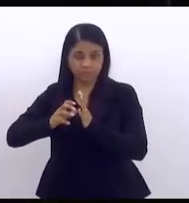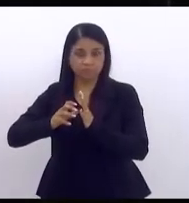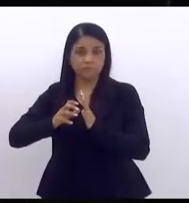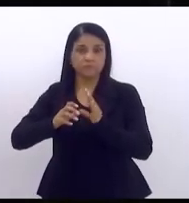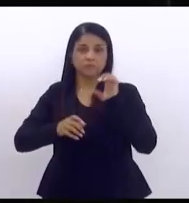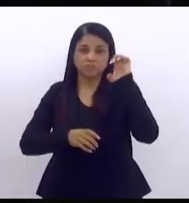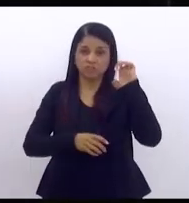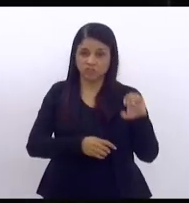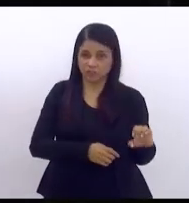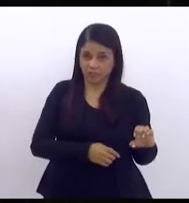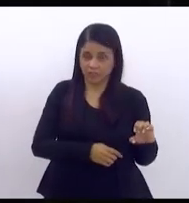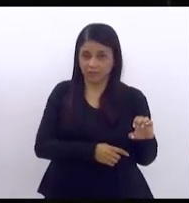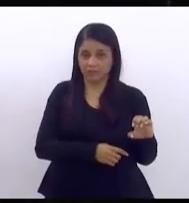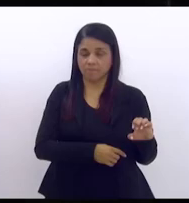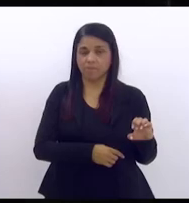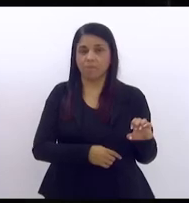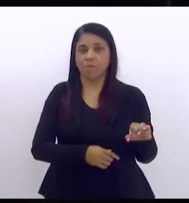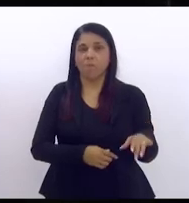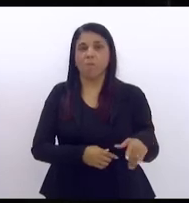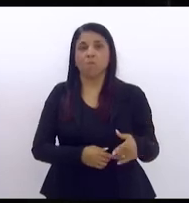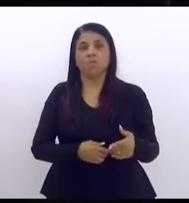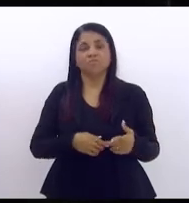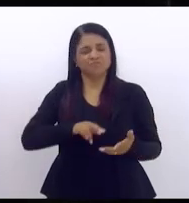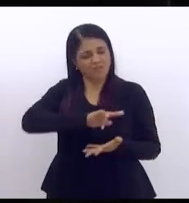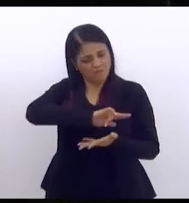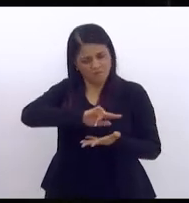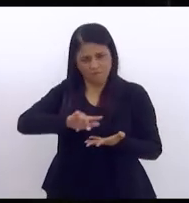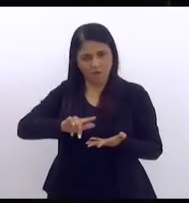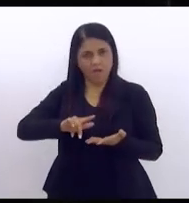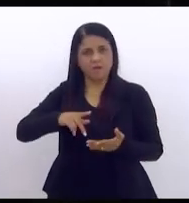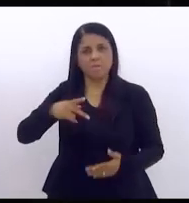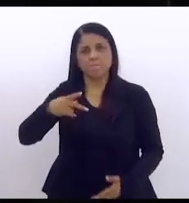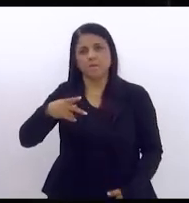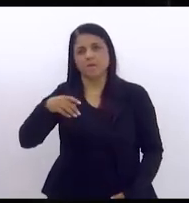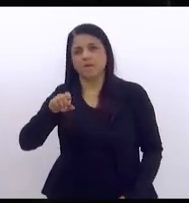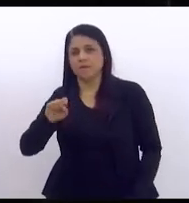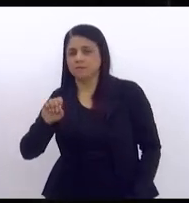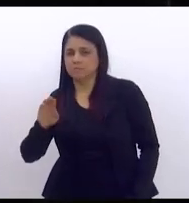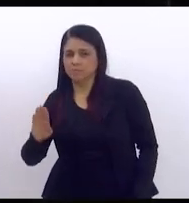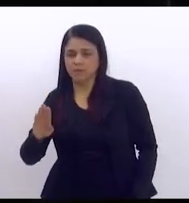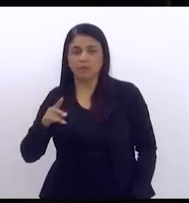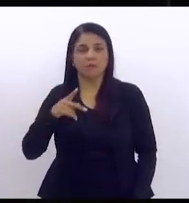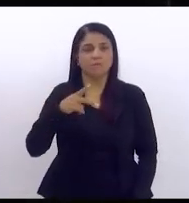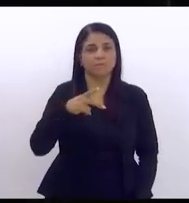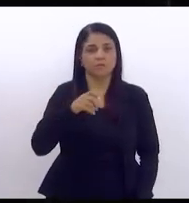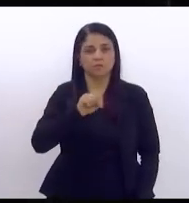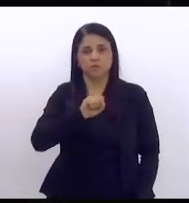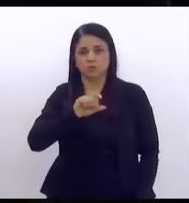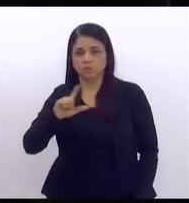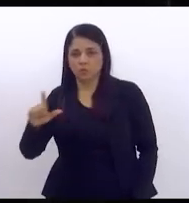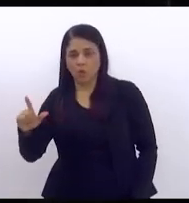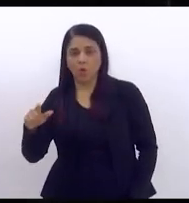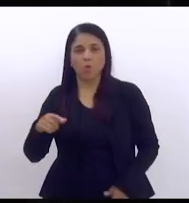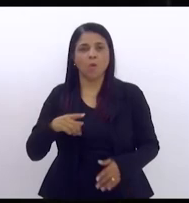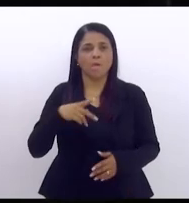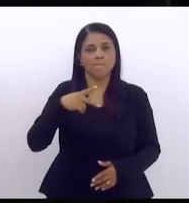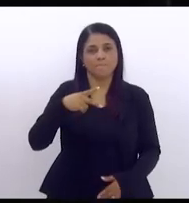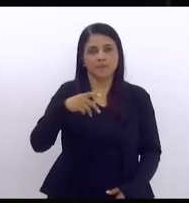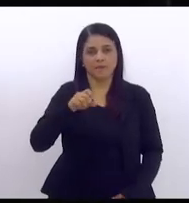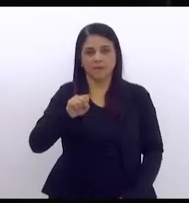esquerda que nós temos aqui várias PSB, PSOL, PSD,